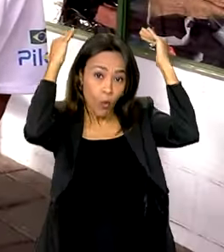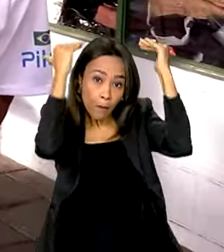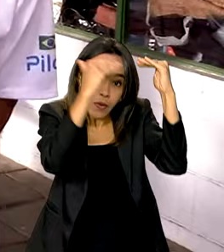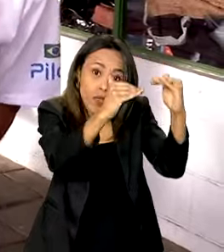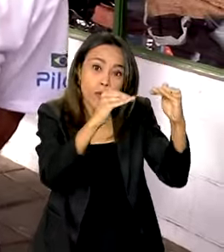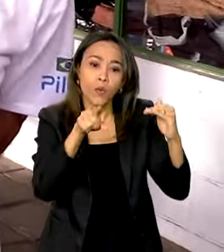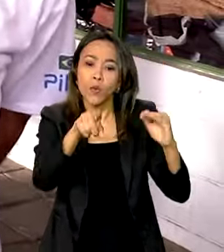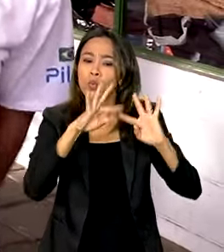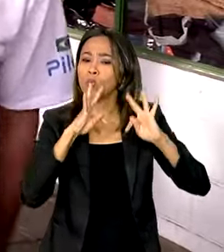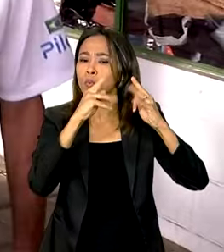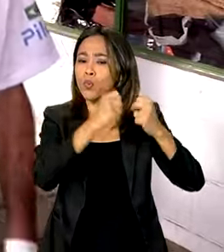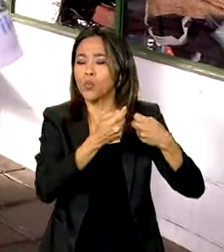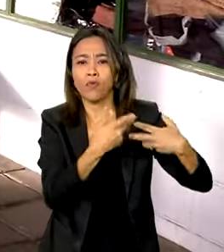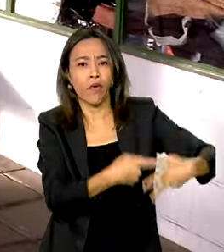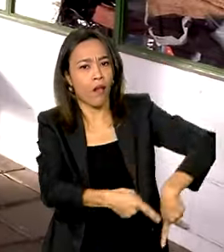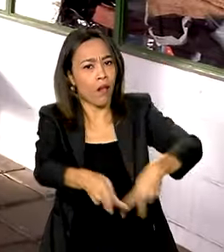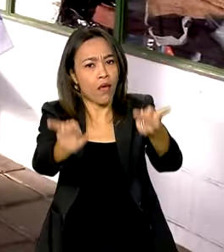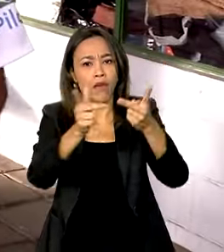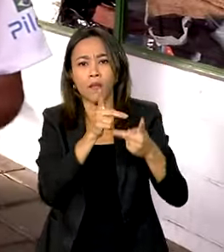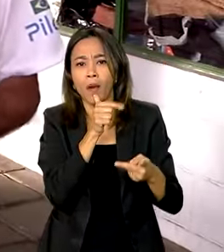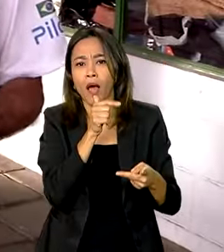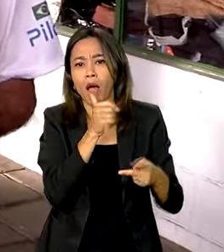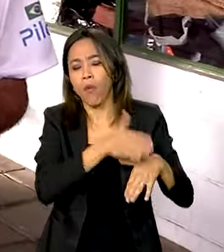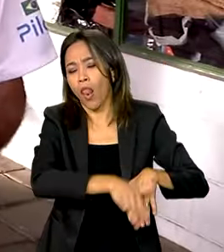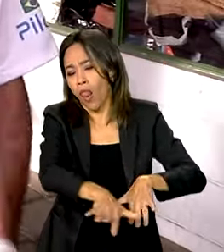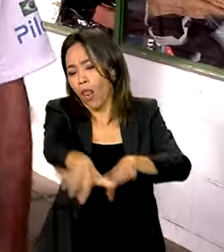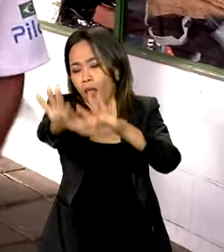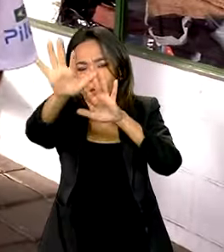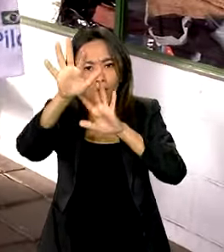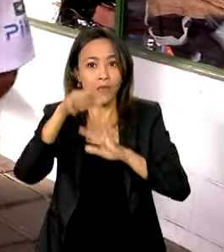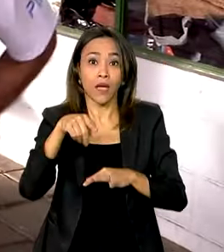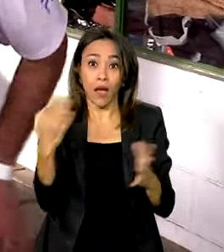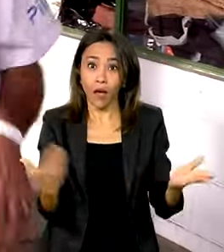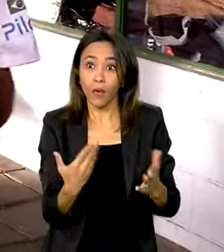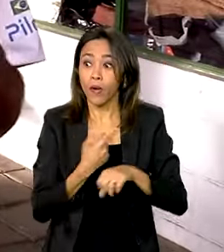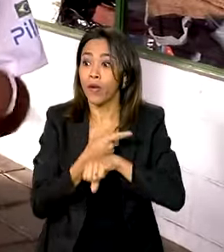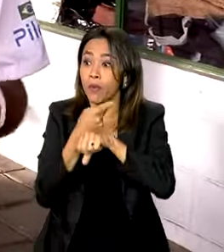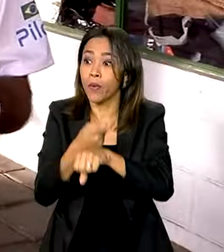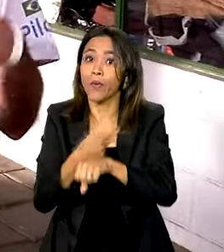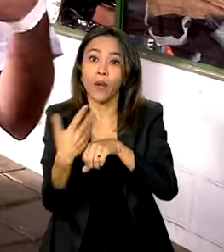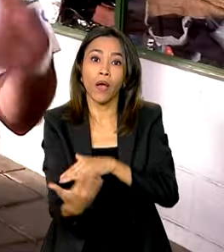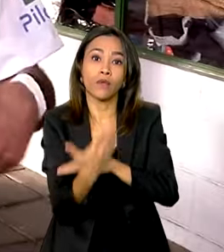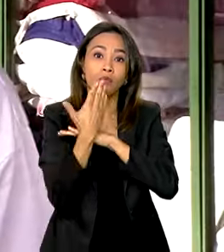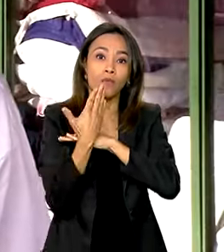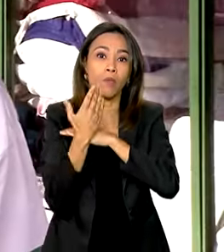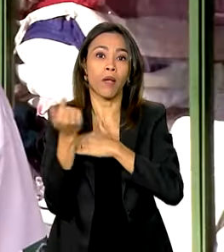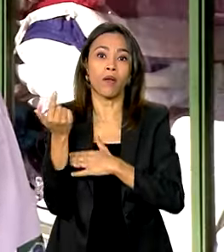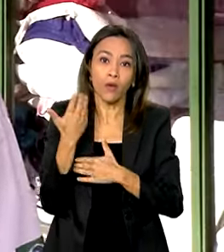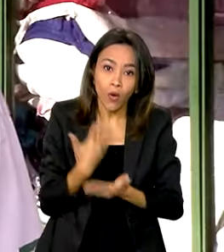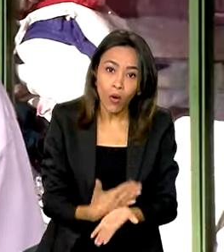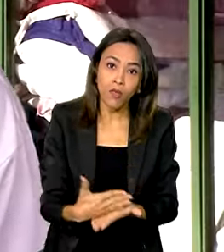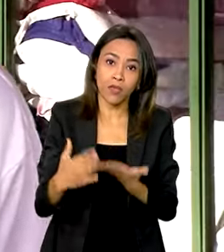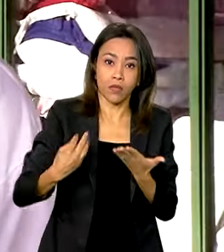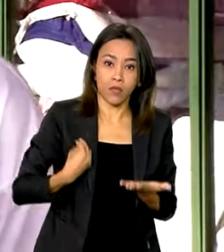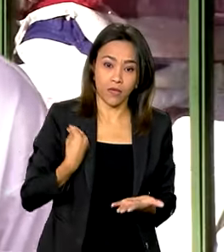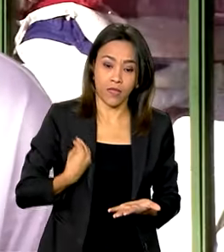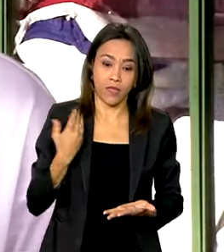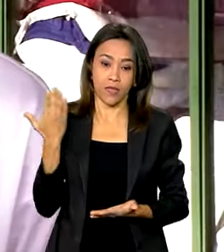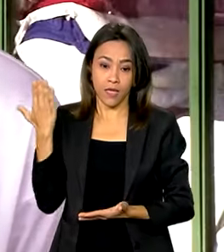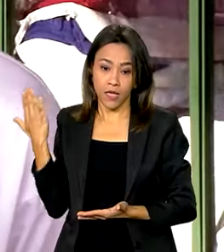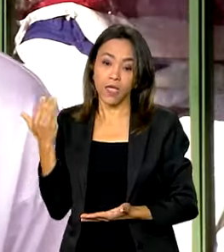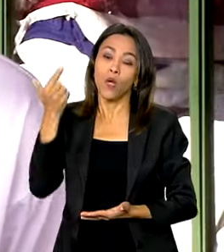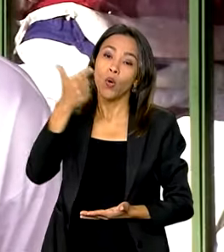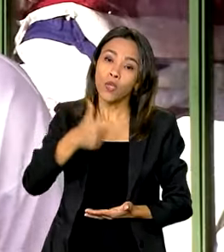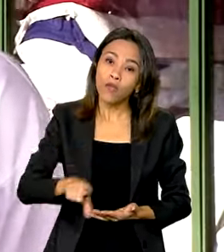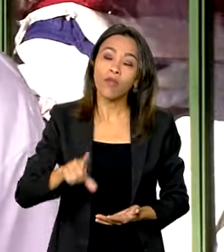Tudo que tinha em casa foi levado pela água e agora ele busca ajuda para começar a reconstruir. Estou aqui no abrigo, esperando novamente